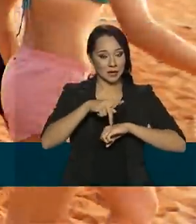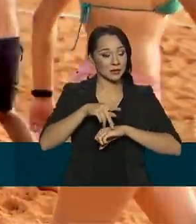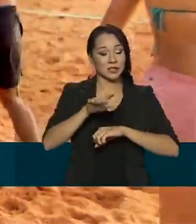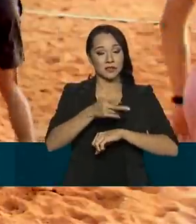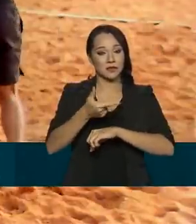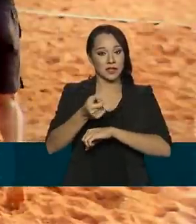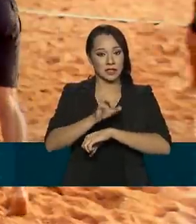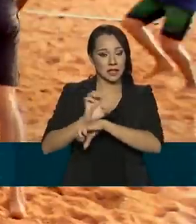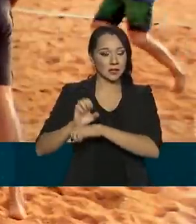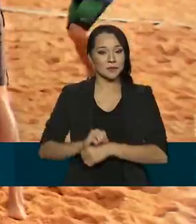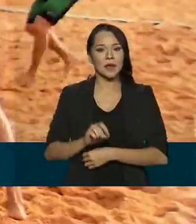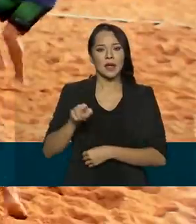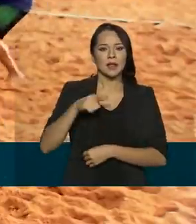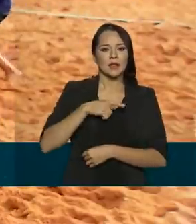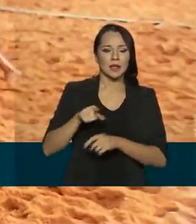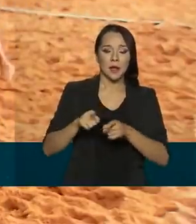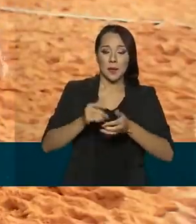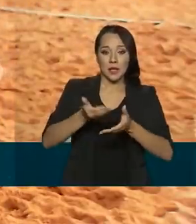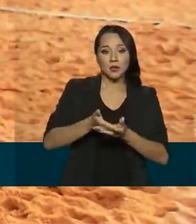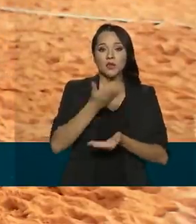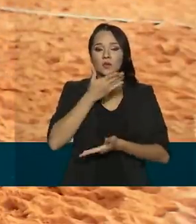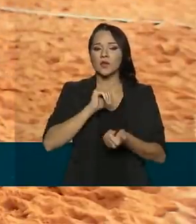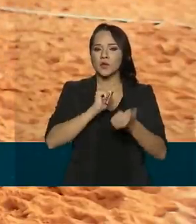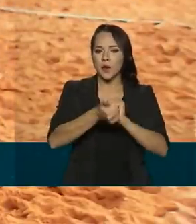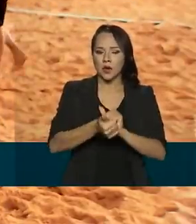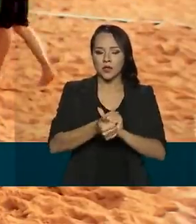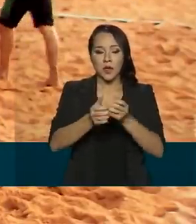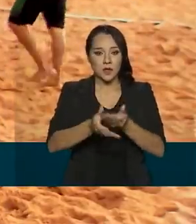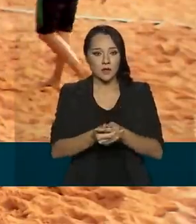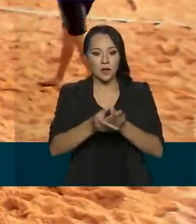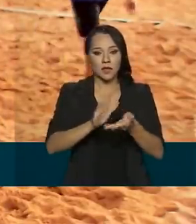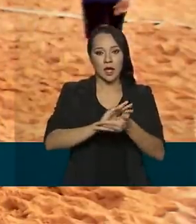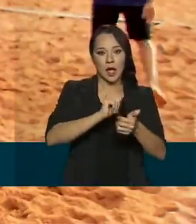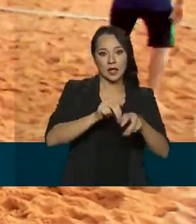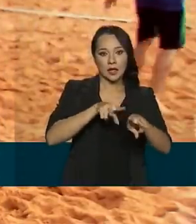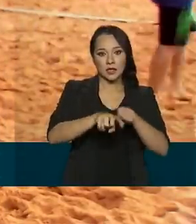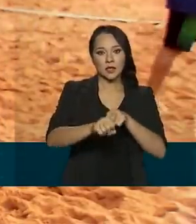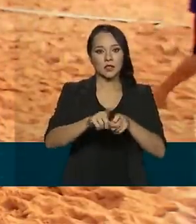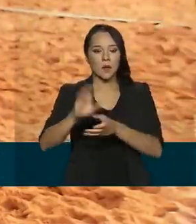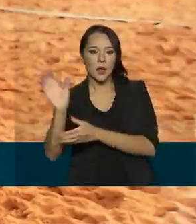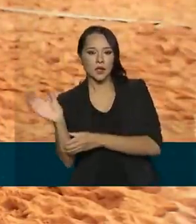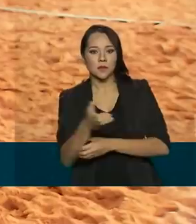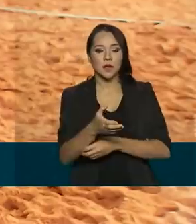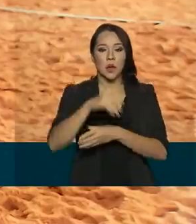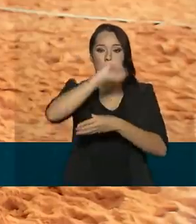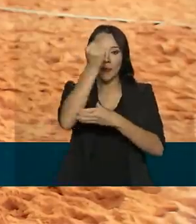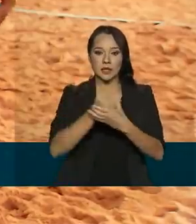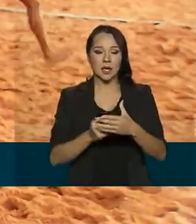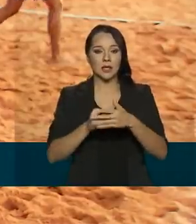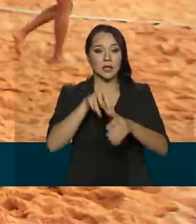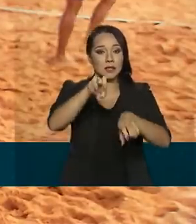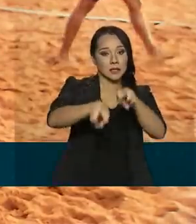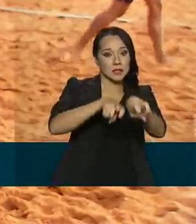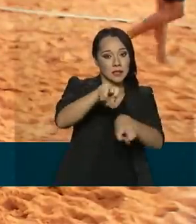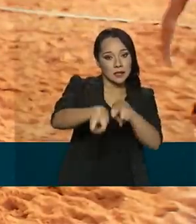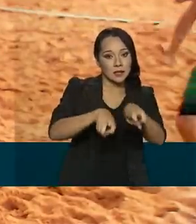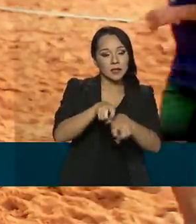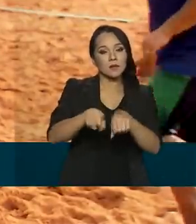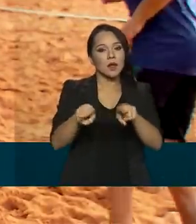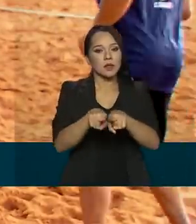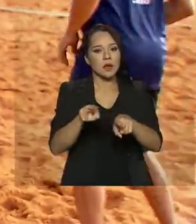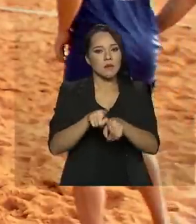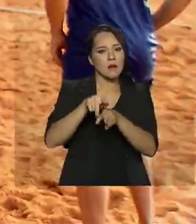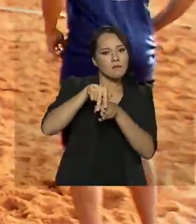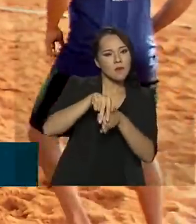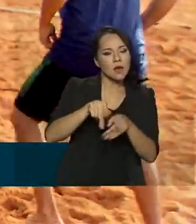as modalidades contempladas, além do vôlei de praia, estão atletismo, badminton, basquete, ciclismo de estrada e mountain